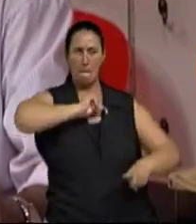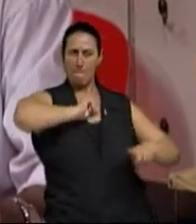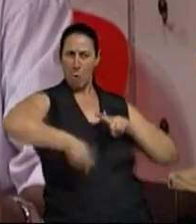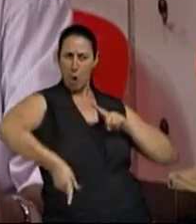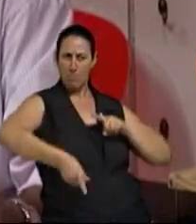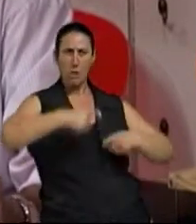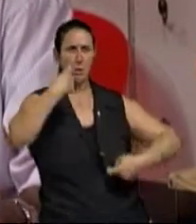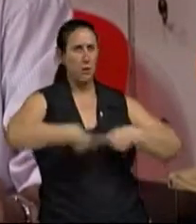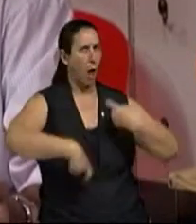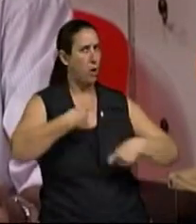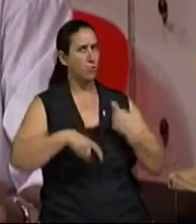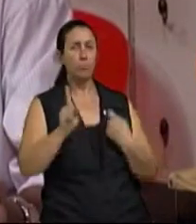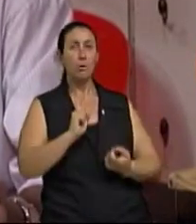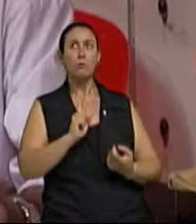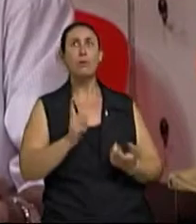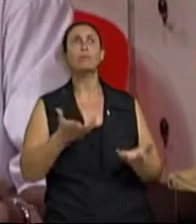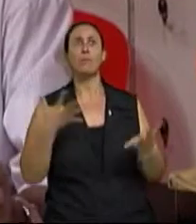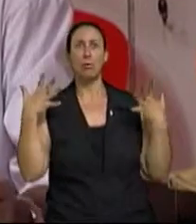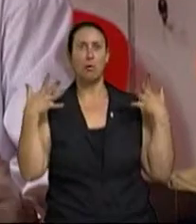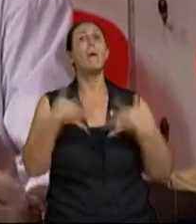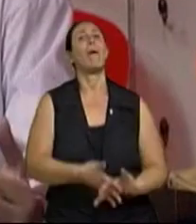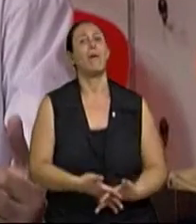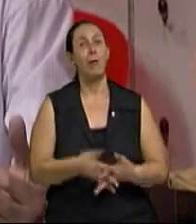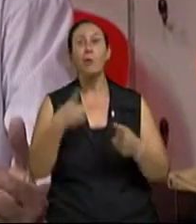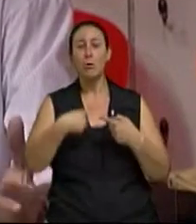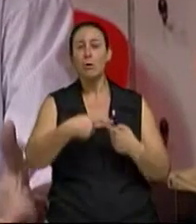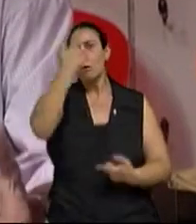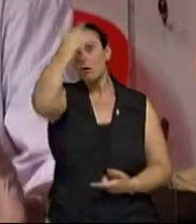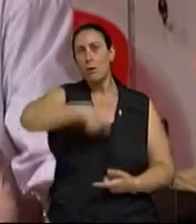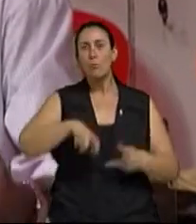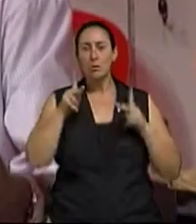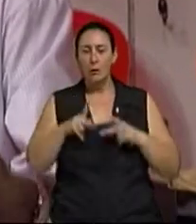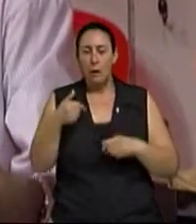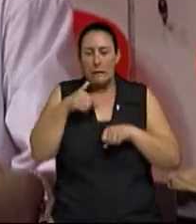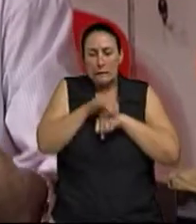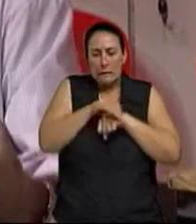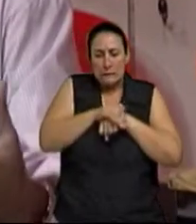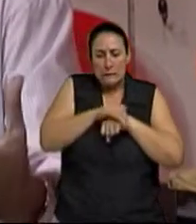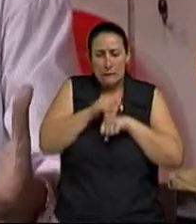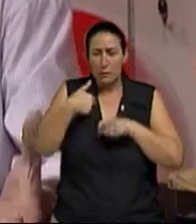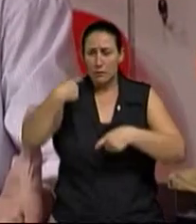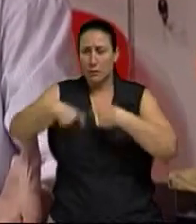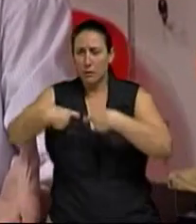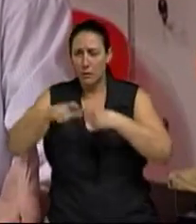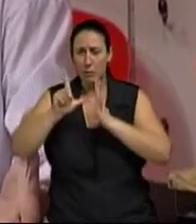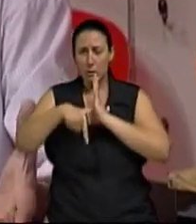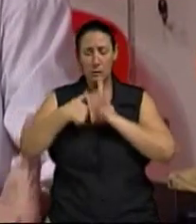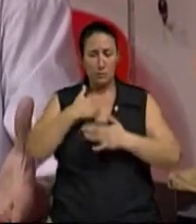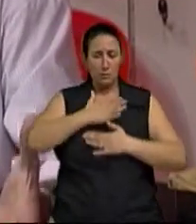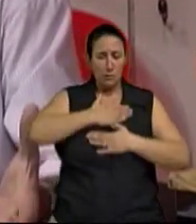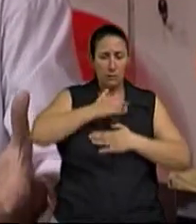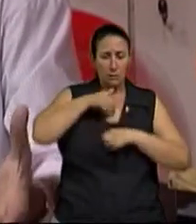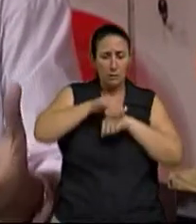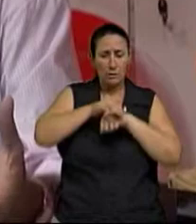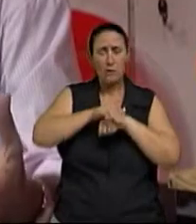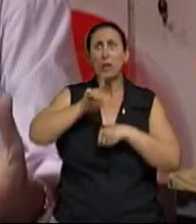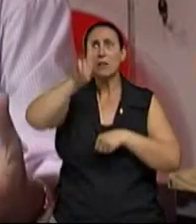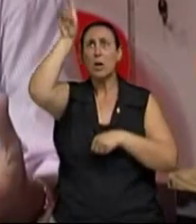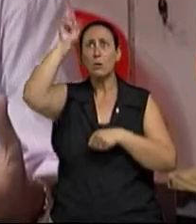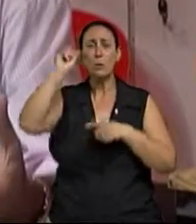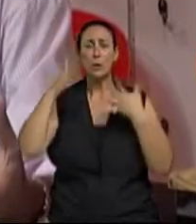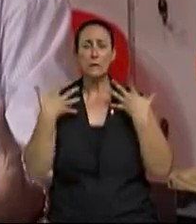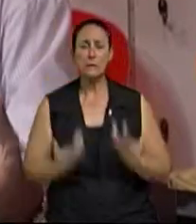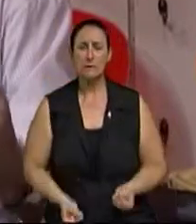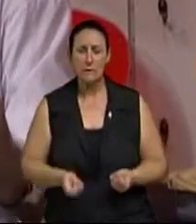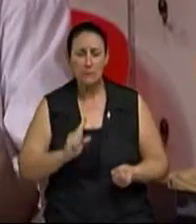específico, ela vai atrapalhar muito. Porque a pessoa vai ficar cheia de culpa, vai pensar que Deus não aprova essa troca. E eu gosto sempre